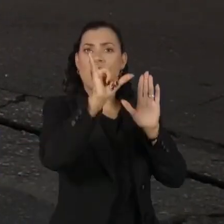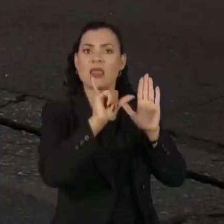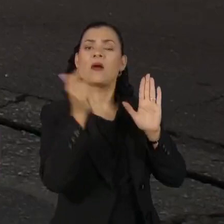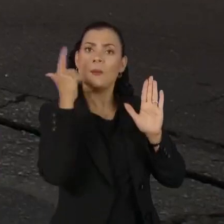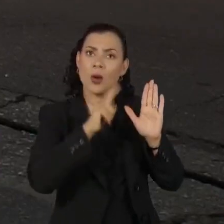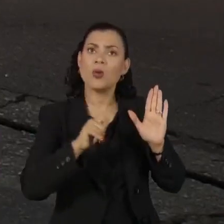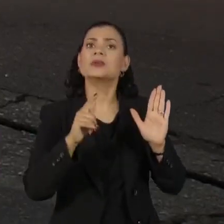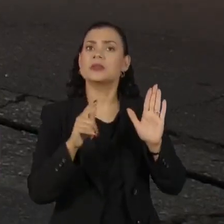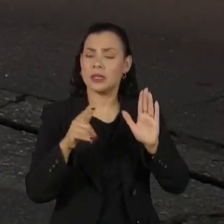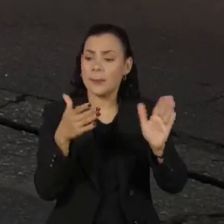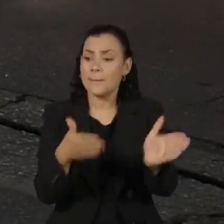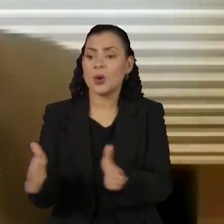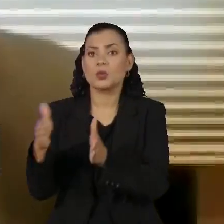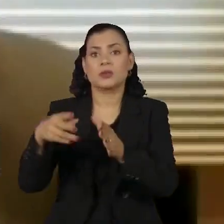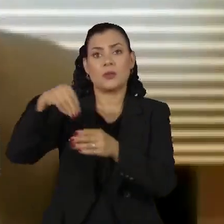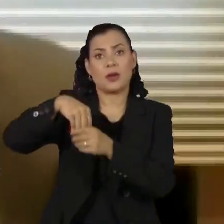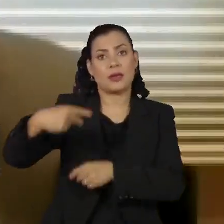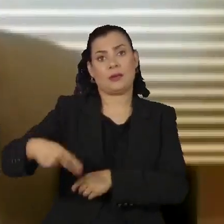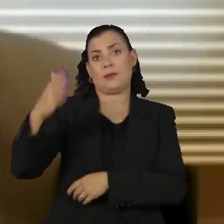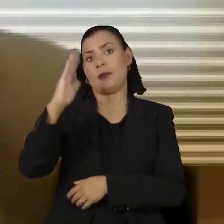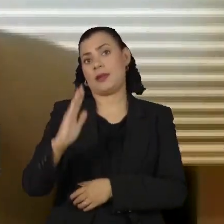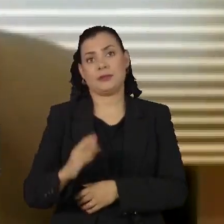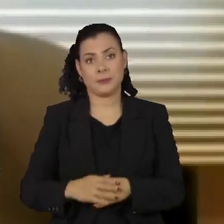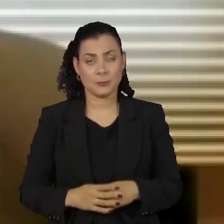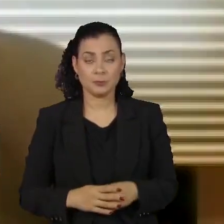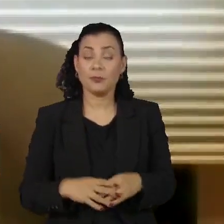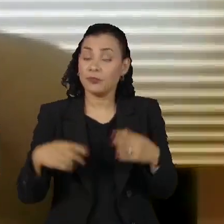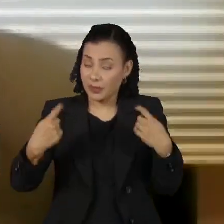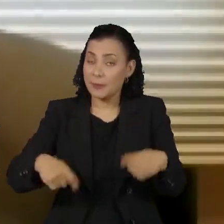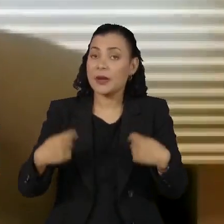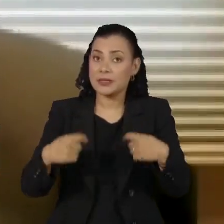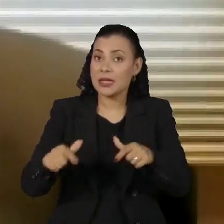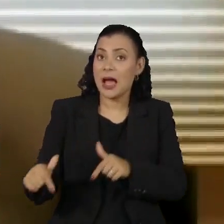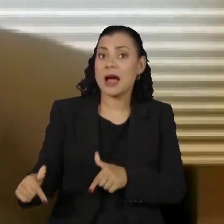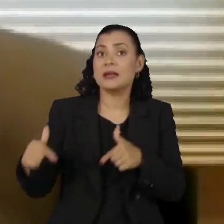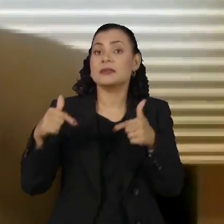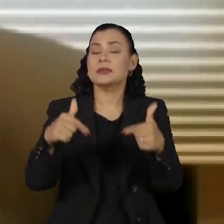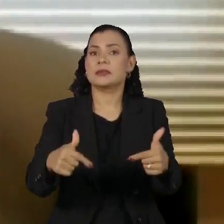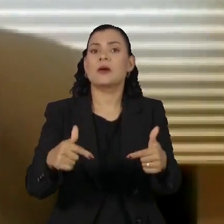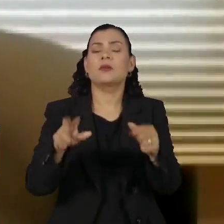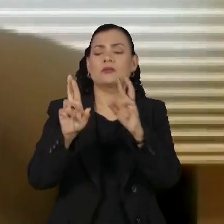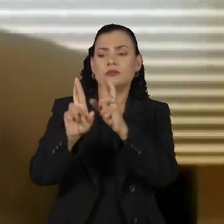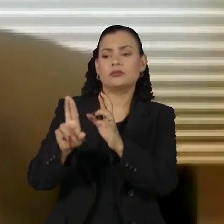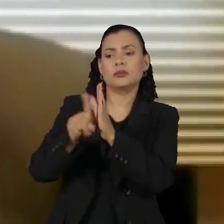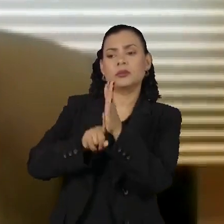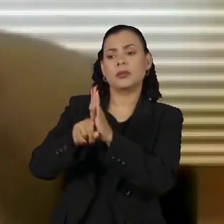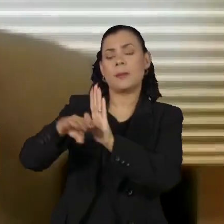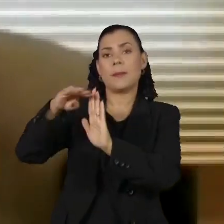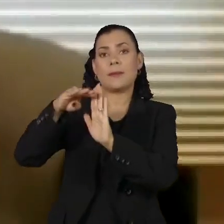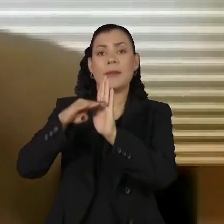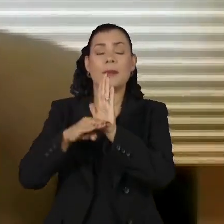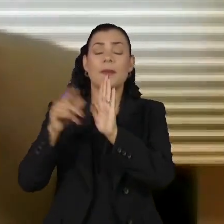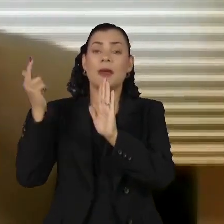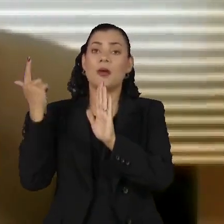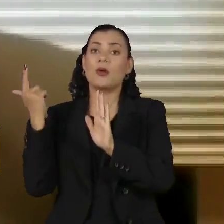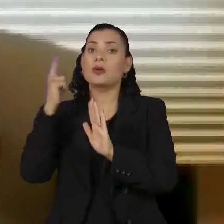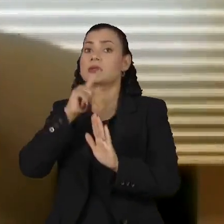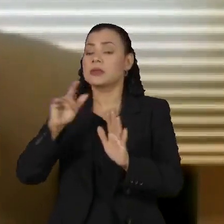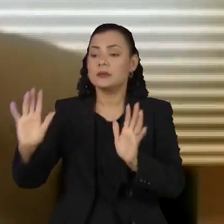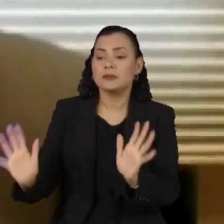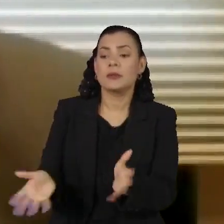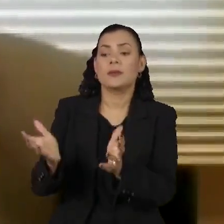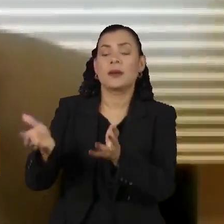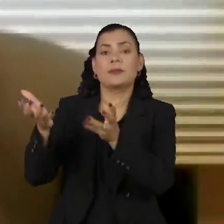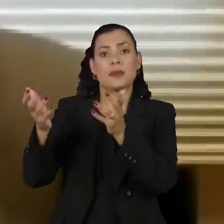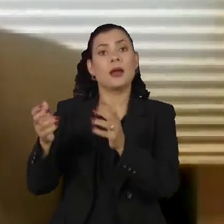a produção do combustível no país. É necessário uma ação governamental para provocar o impulsionamento da